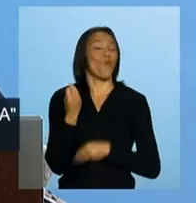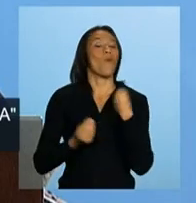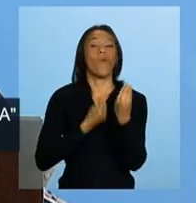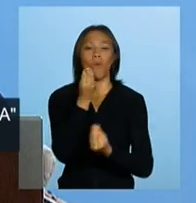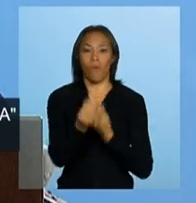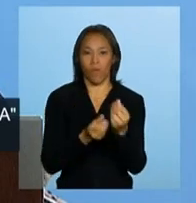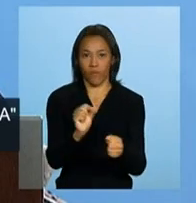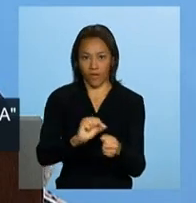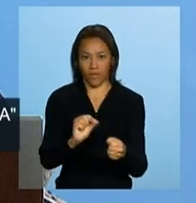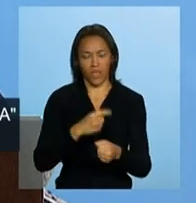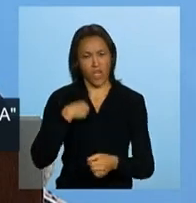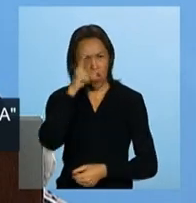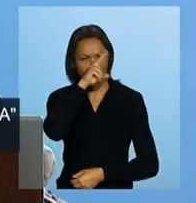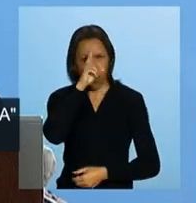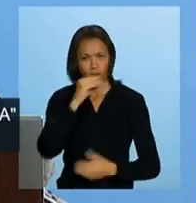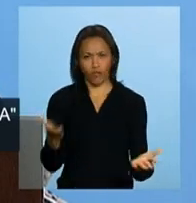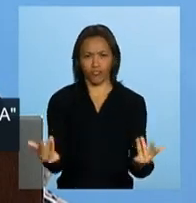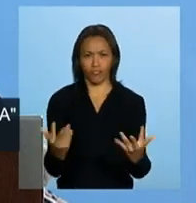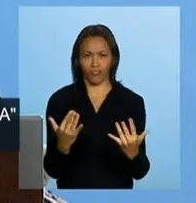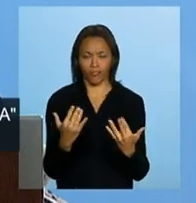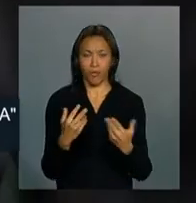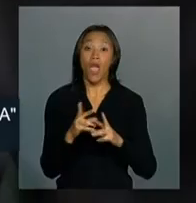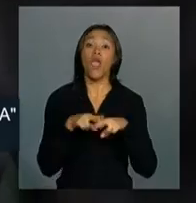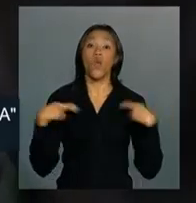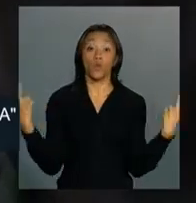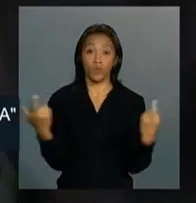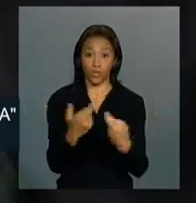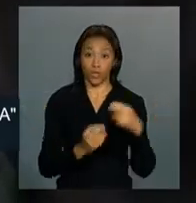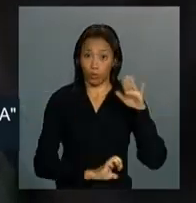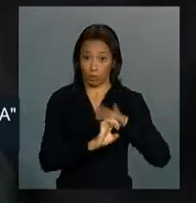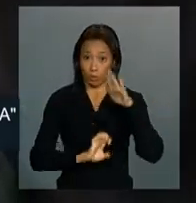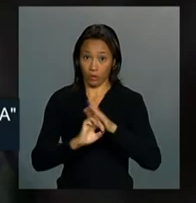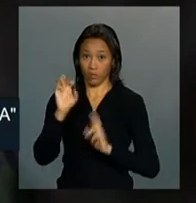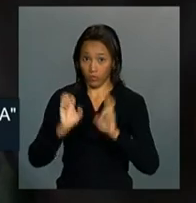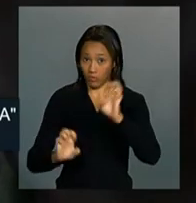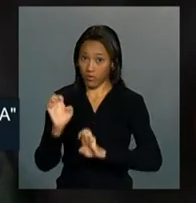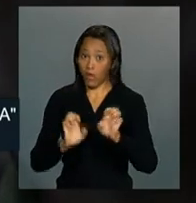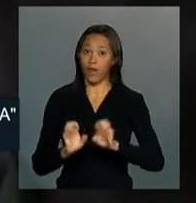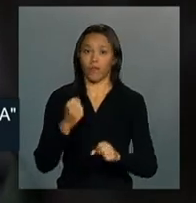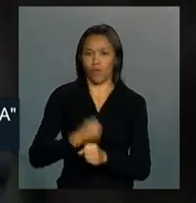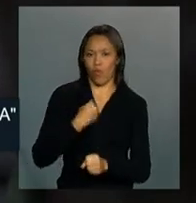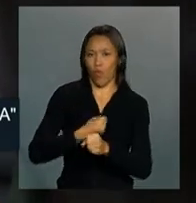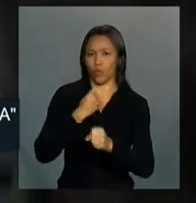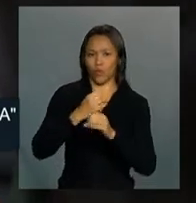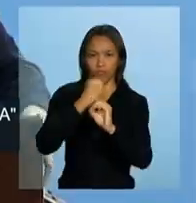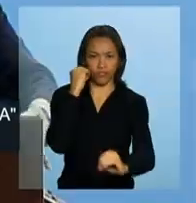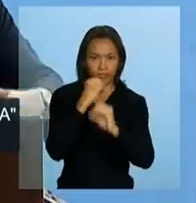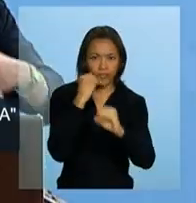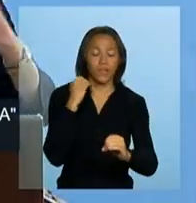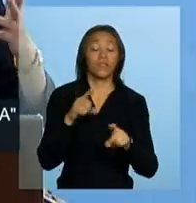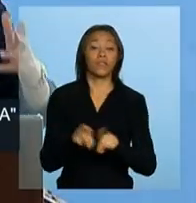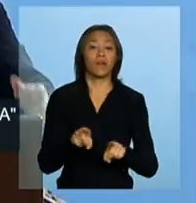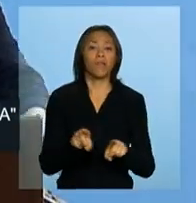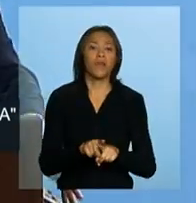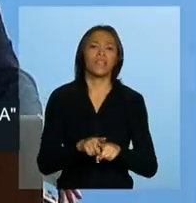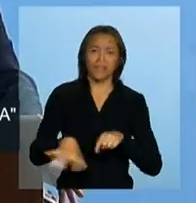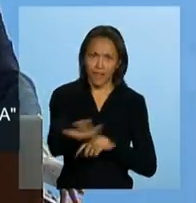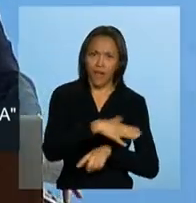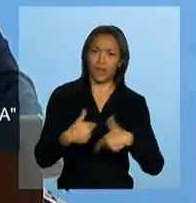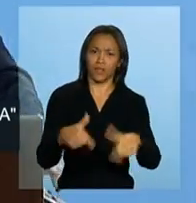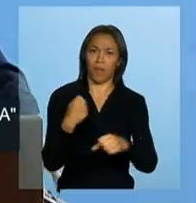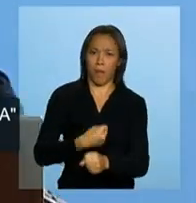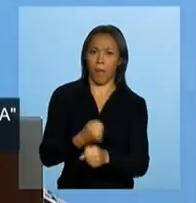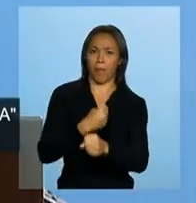lembro que eu reuni os empresários da construção civil, reuni as pessoas dessa área